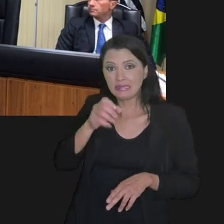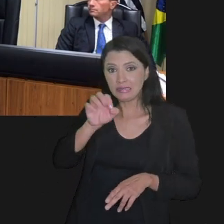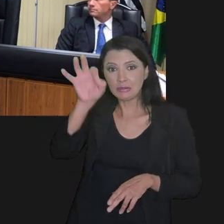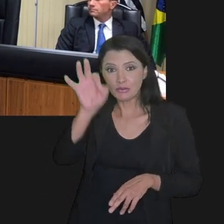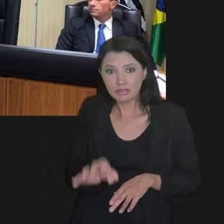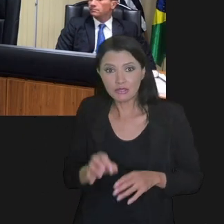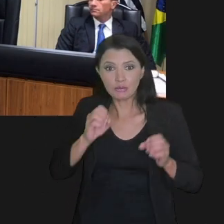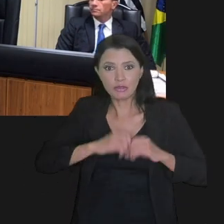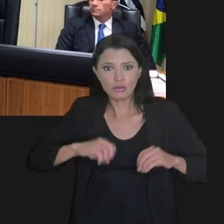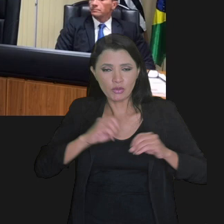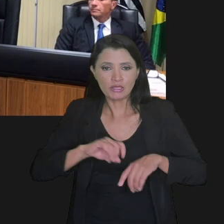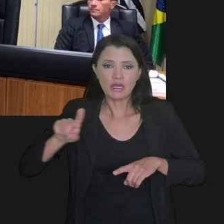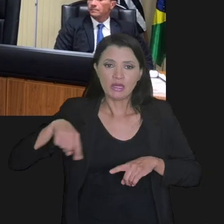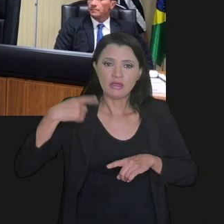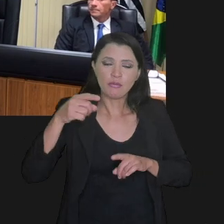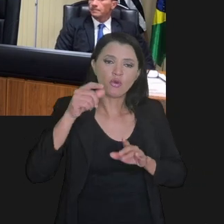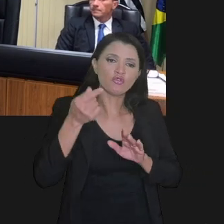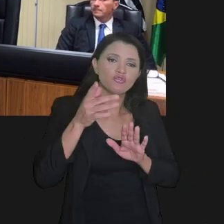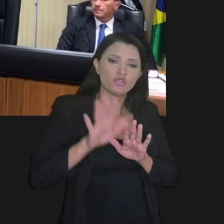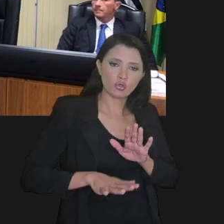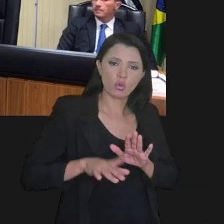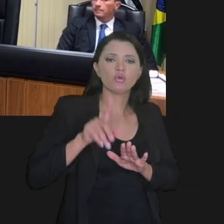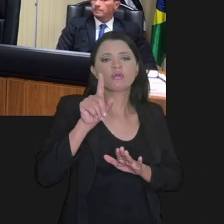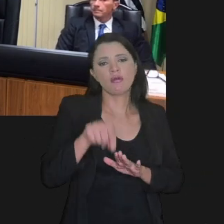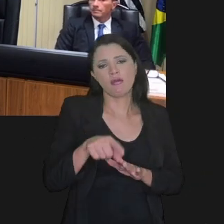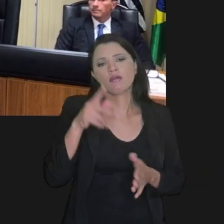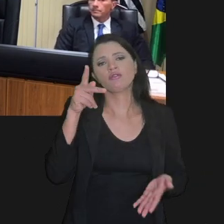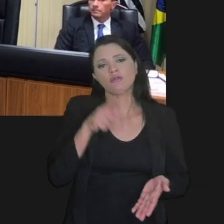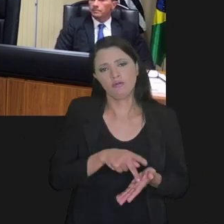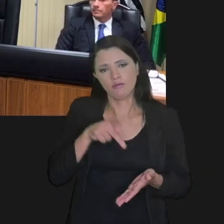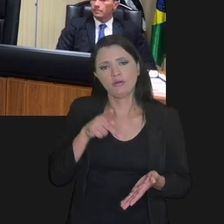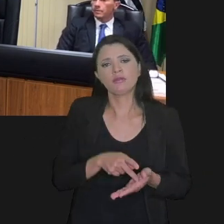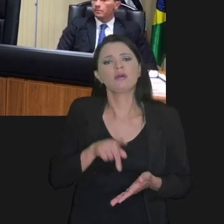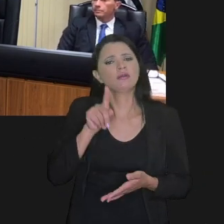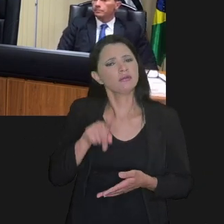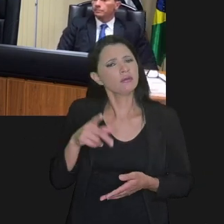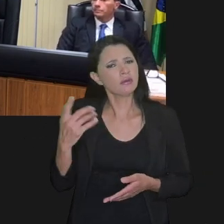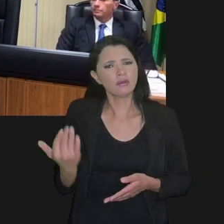% de uso de prejuízo fiscal depois dos descontos é realmente